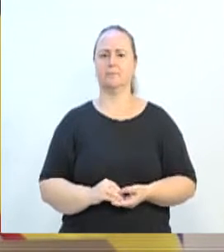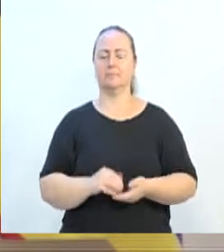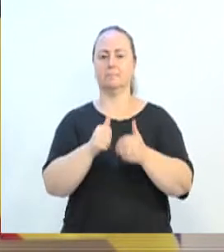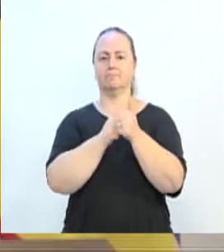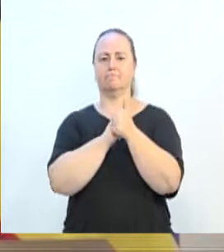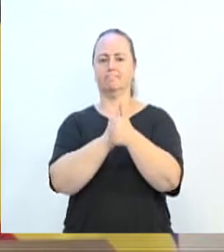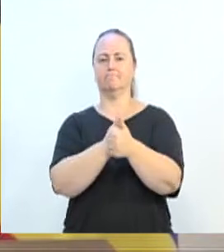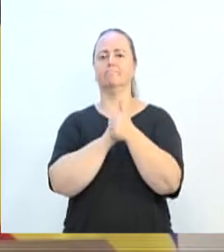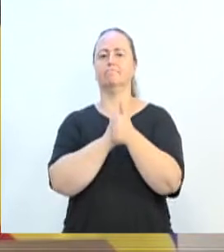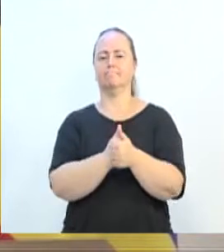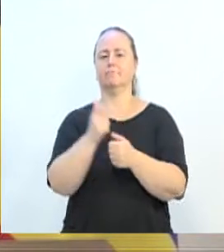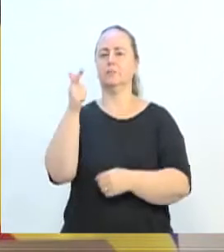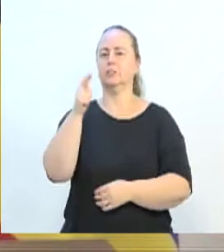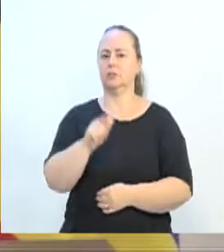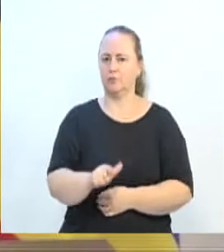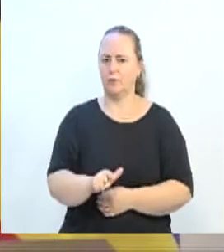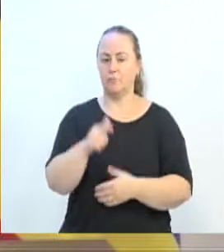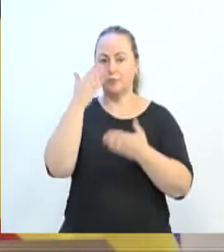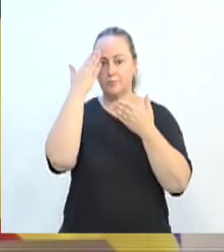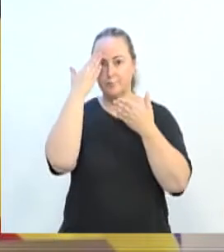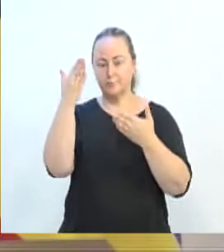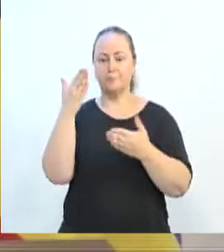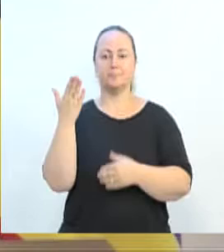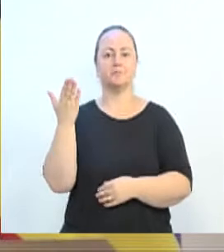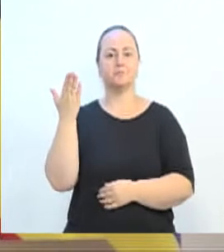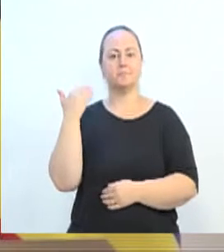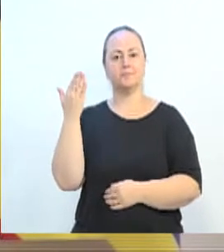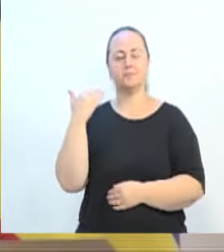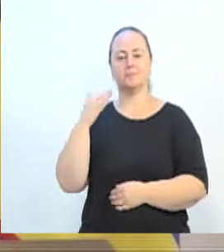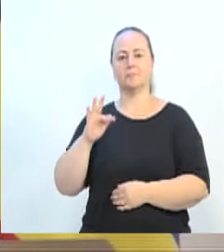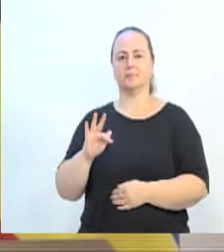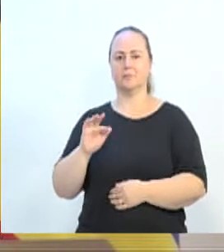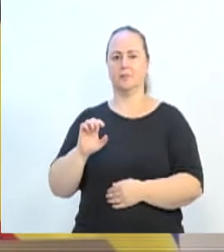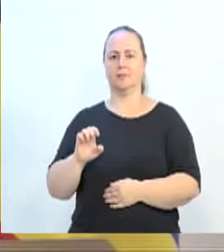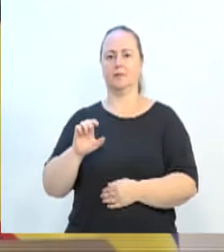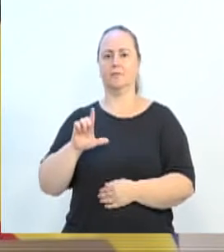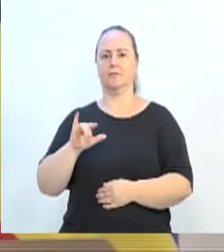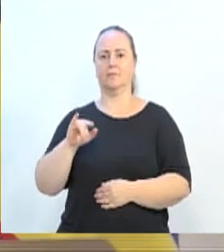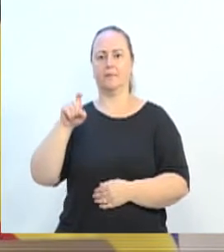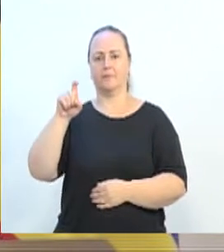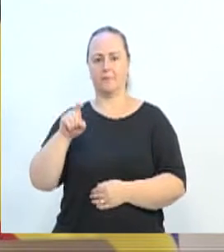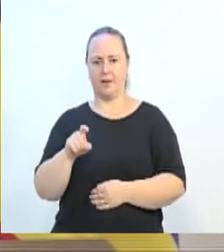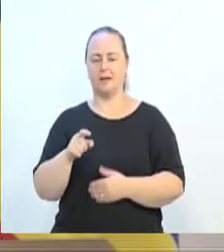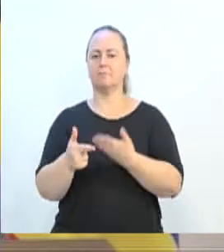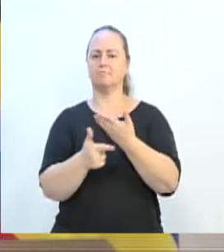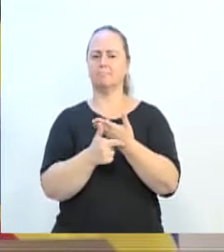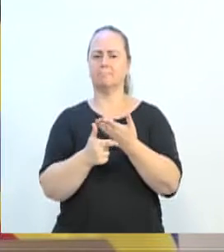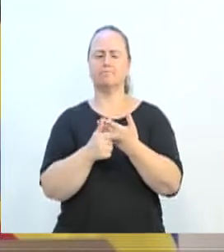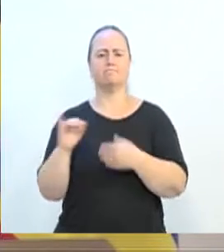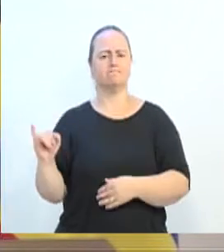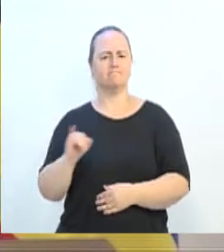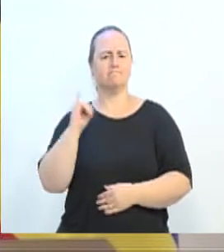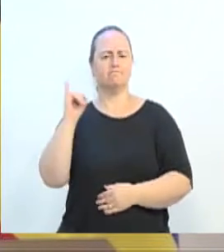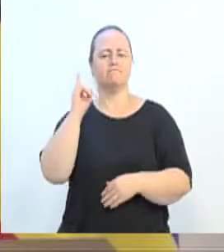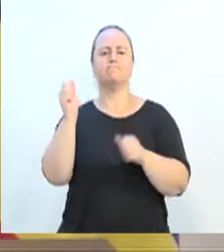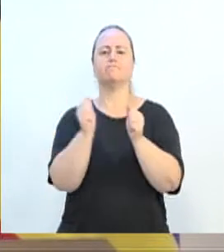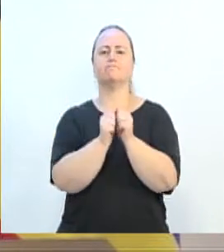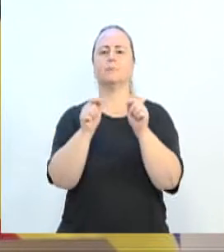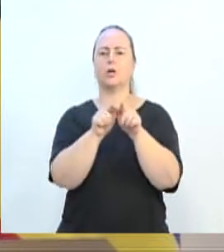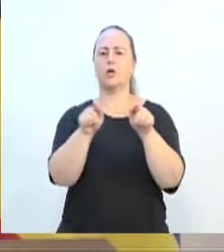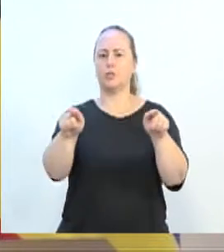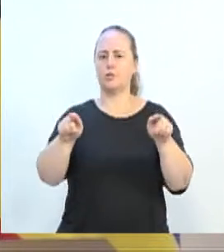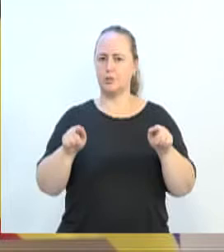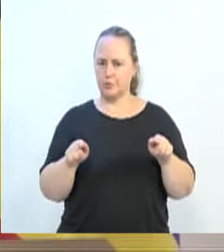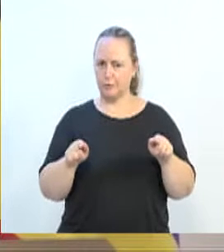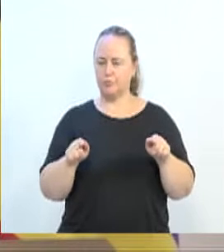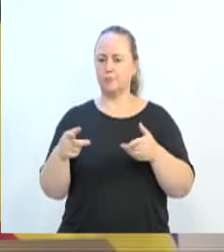isso mais uma vez. Agradecer o ex-prefeito Félix Tais, que teve um papel importante, junto com o nosso gabinete, que estava envolvido, convidando